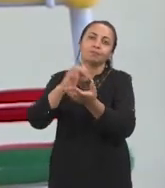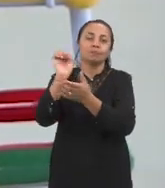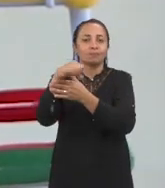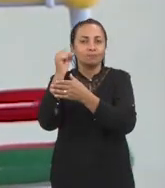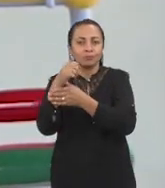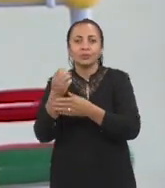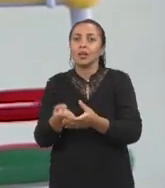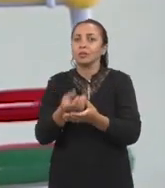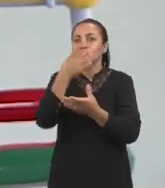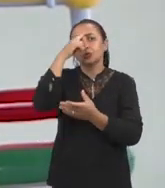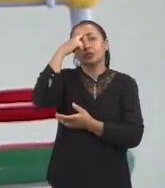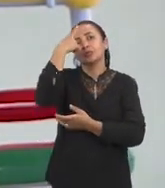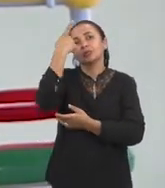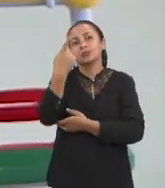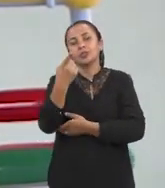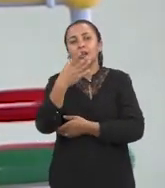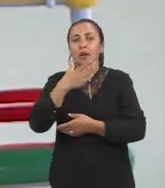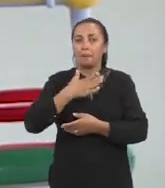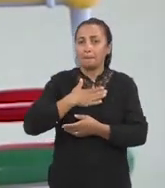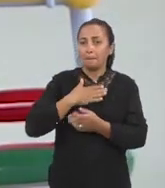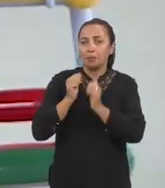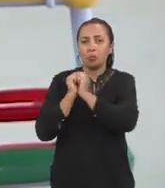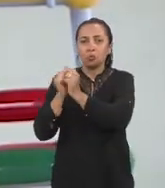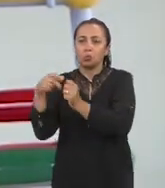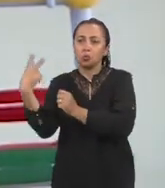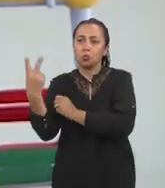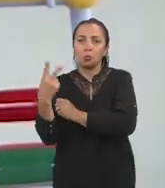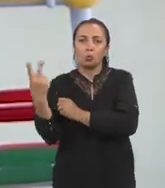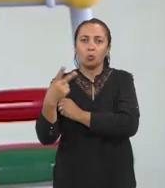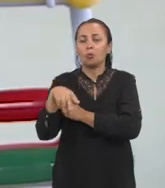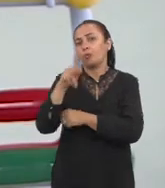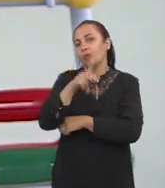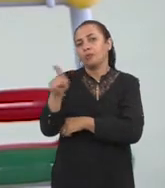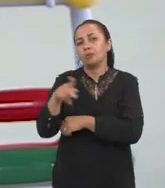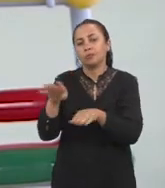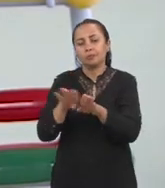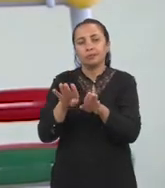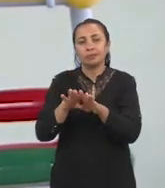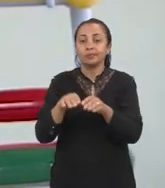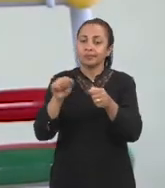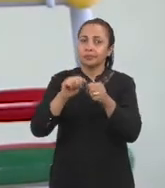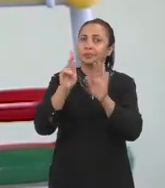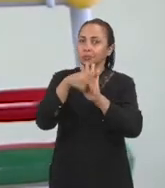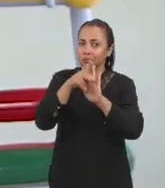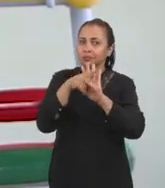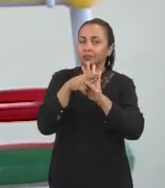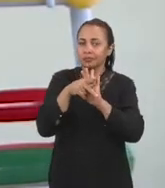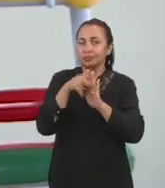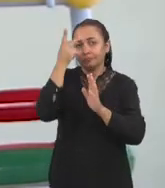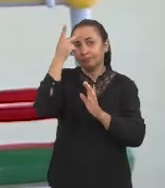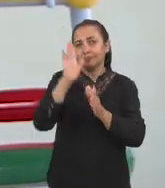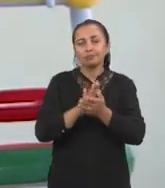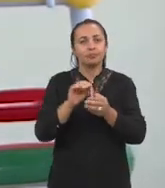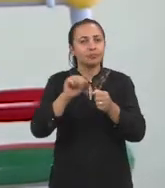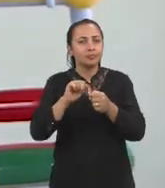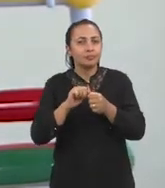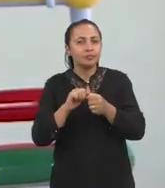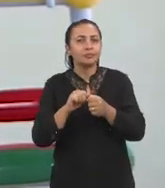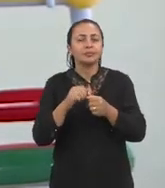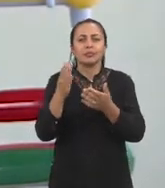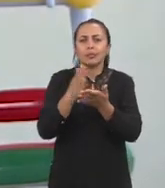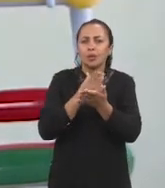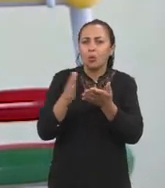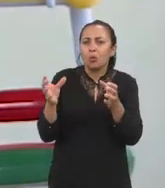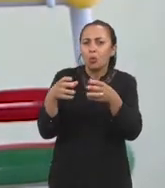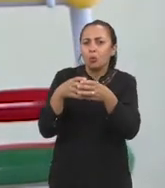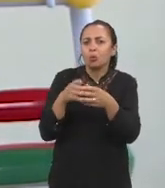Então surgiu a ideia, minha e com outros professores aqui do Departamento, de construirmos um projeto para realizar algum tipo de